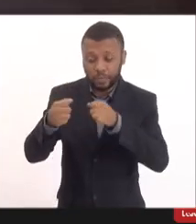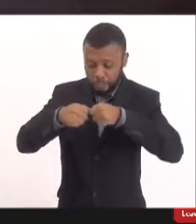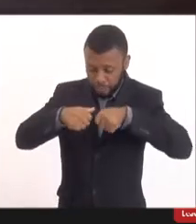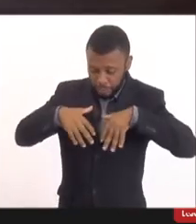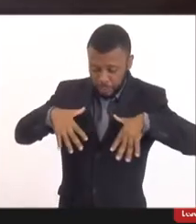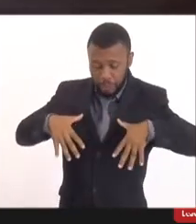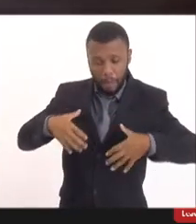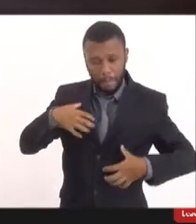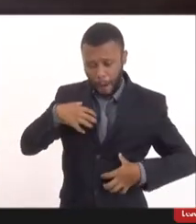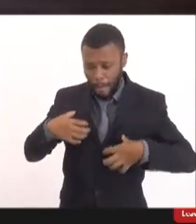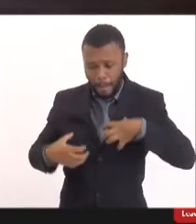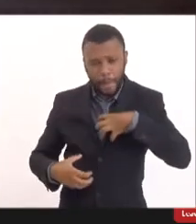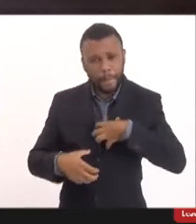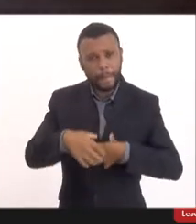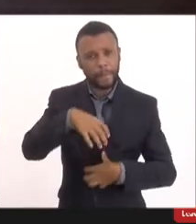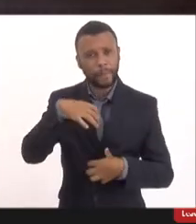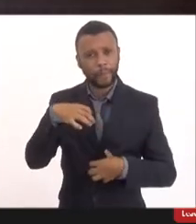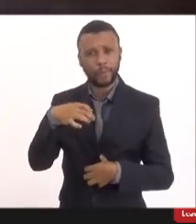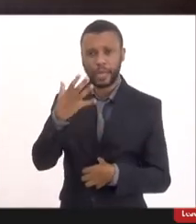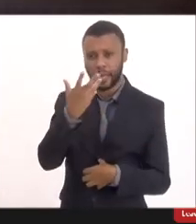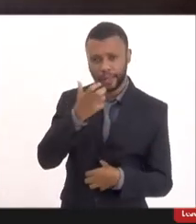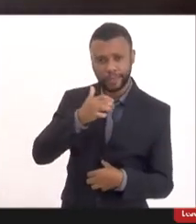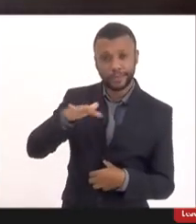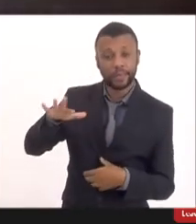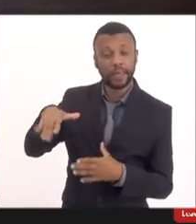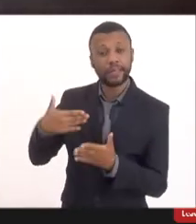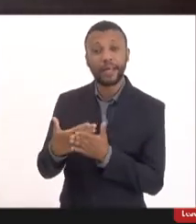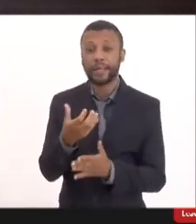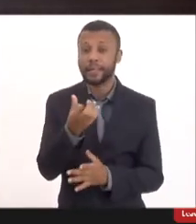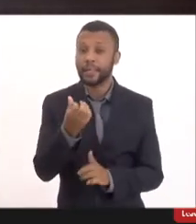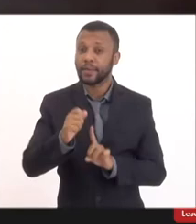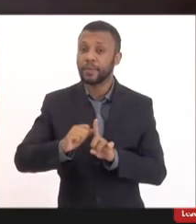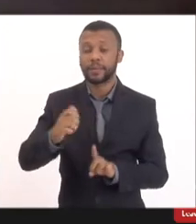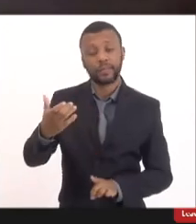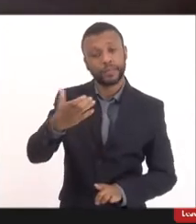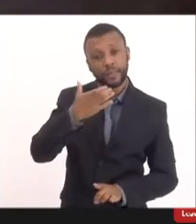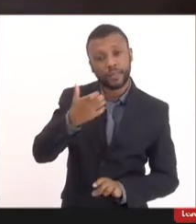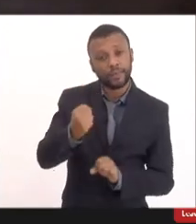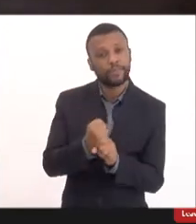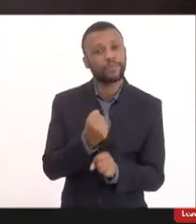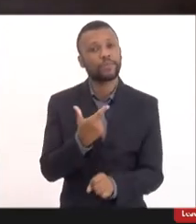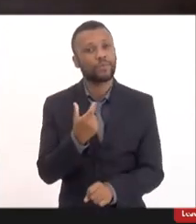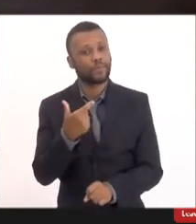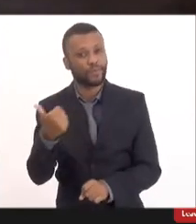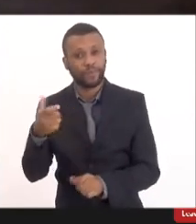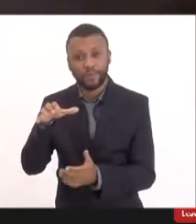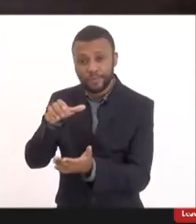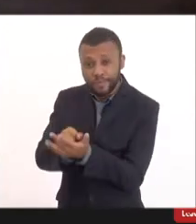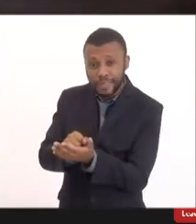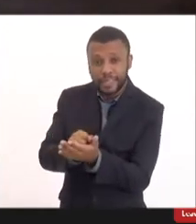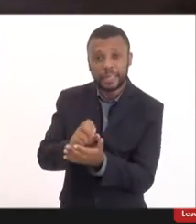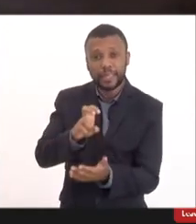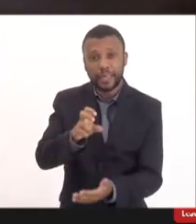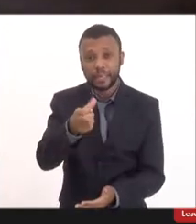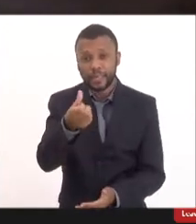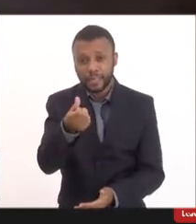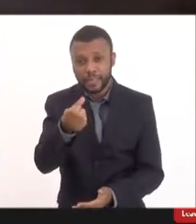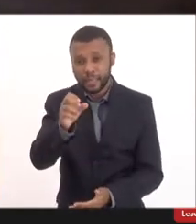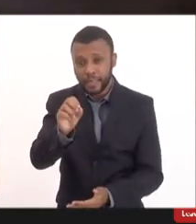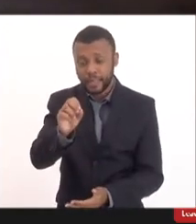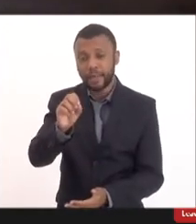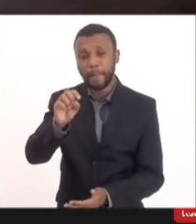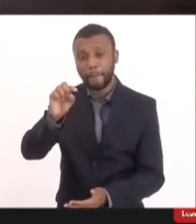dia 6 de dezembro de 2021 foram notificados 565 mil casos de Covid-19